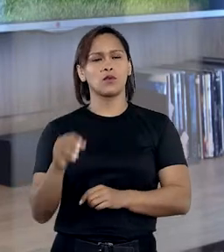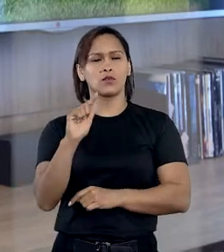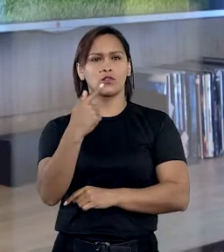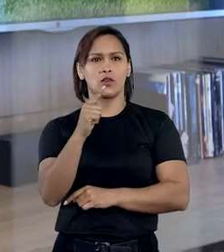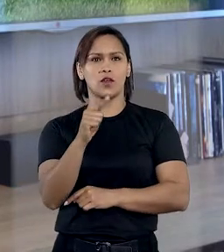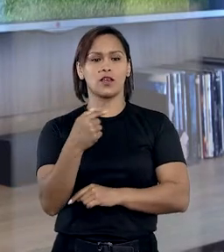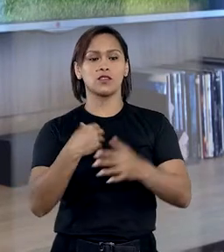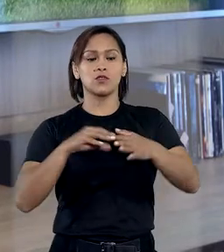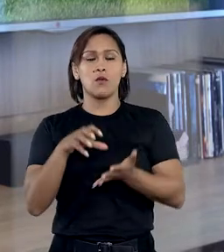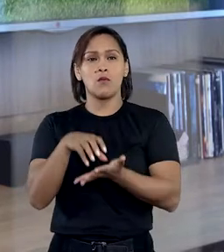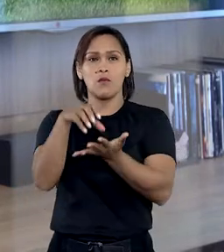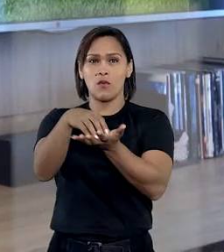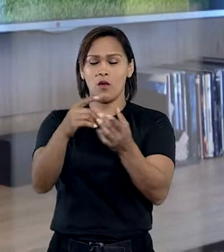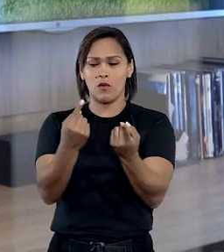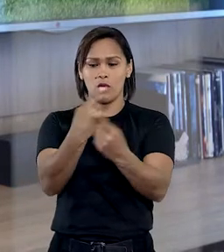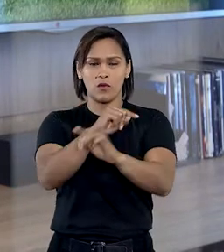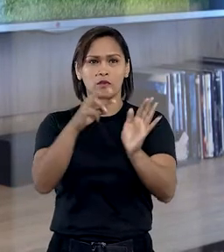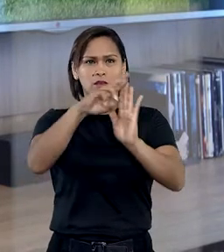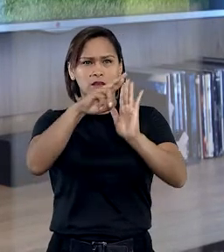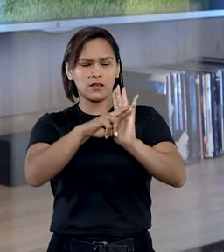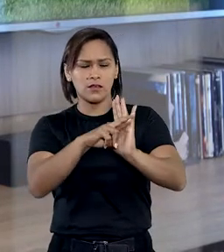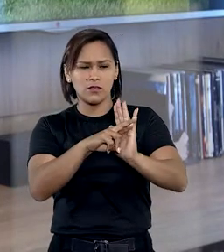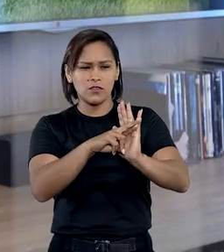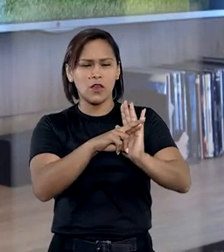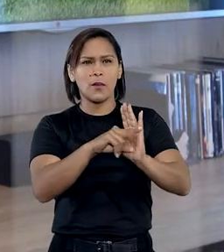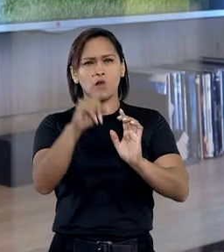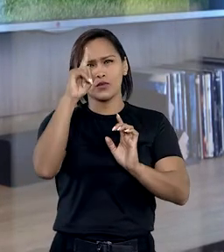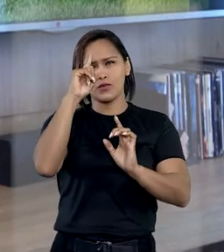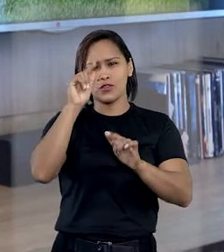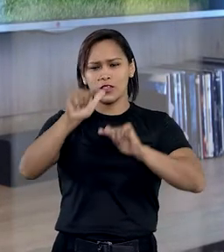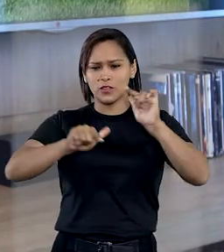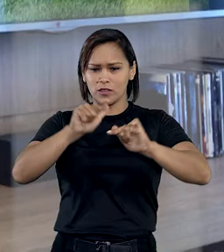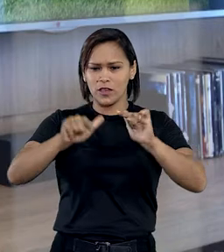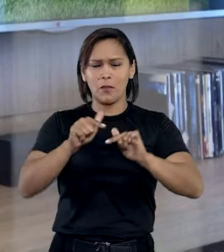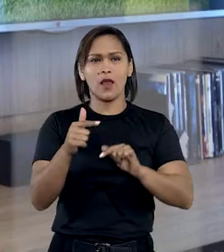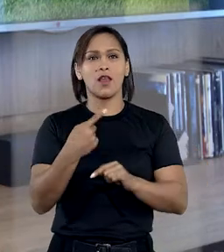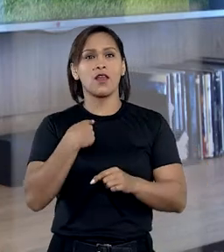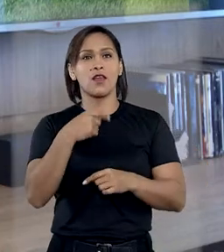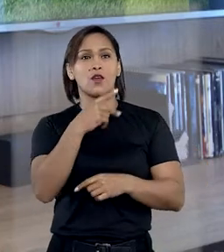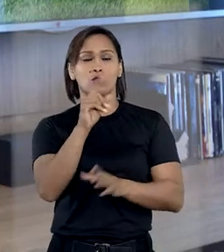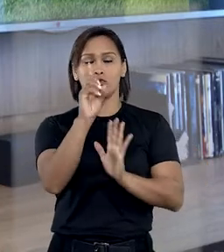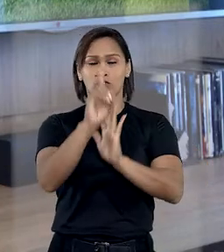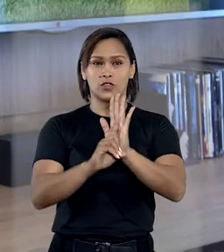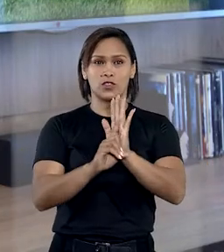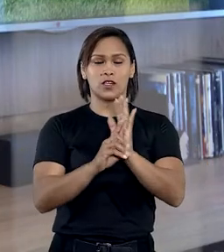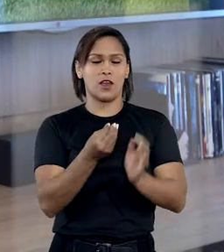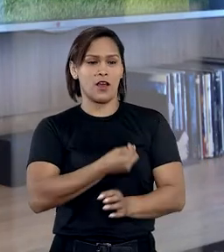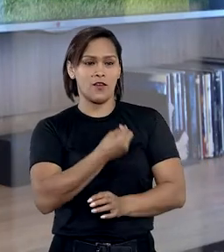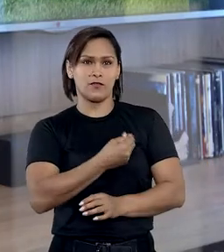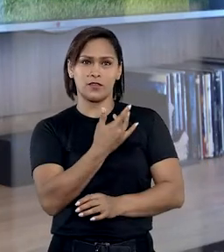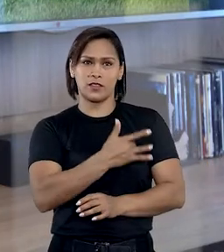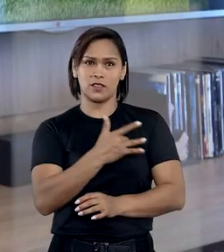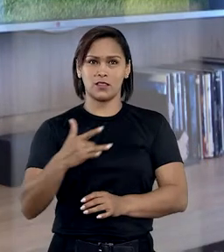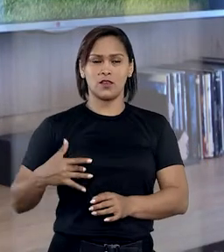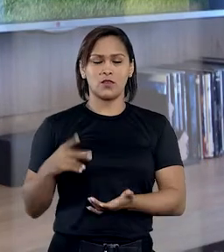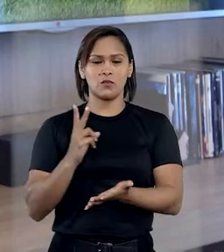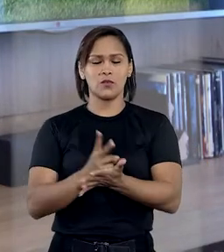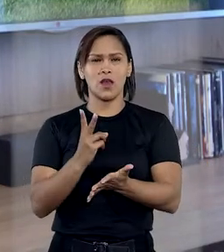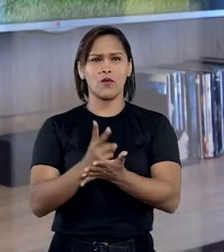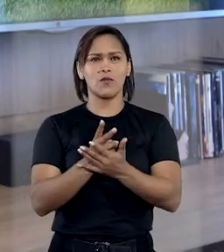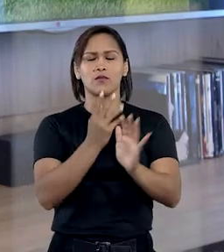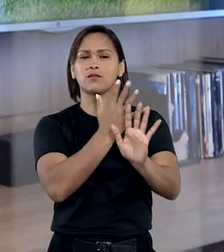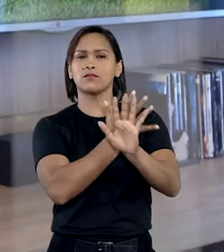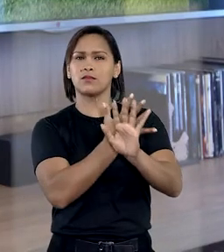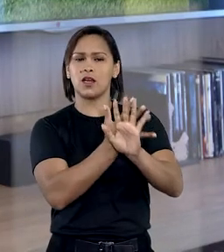Goiás. A entidade, contrária ao regime de escala, invocou o direito à vida e à saúde para defender a permanência dos